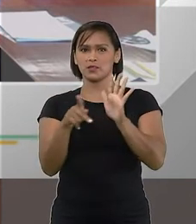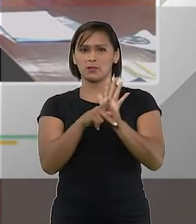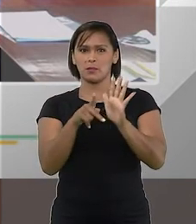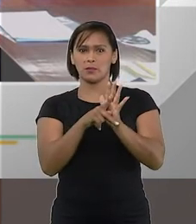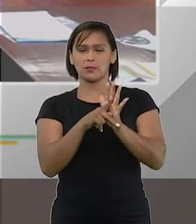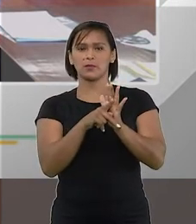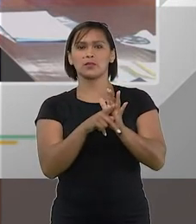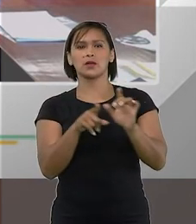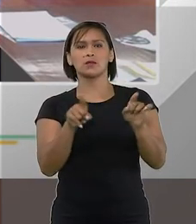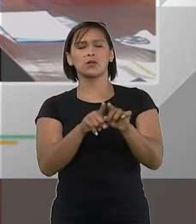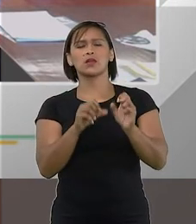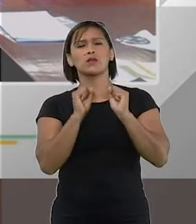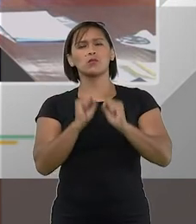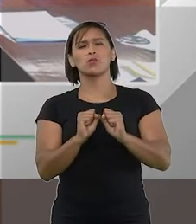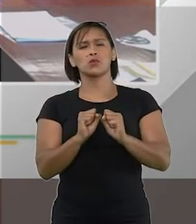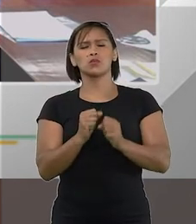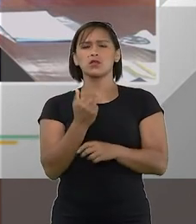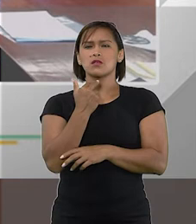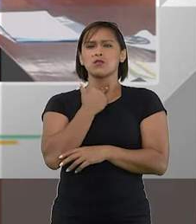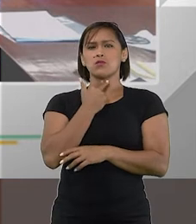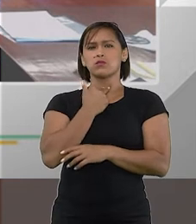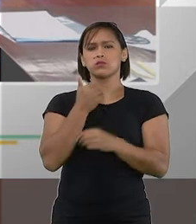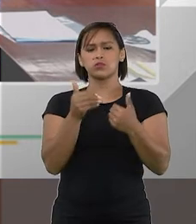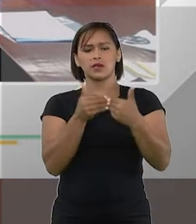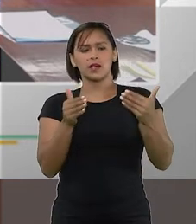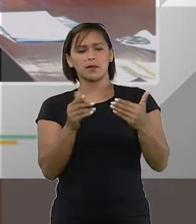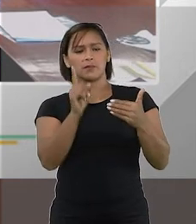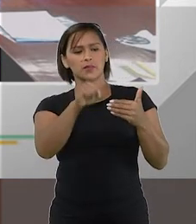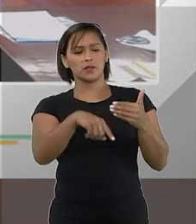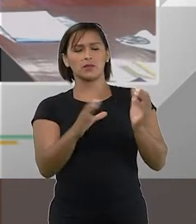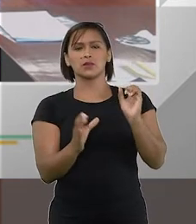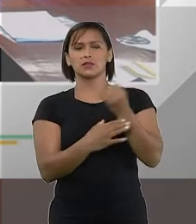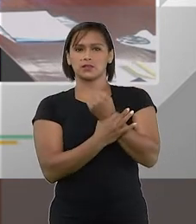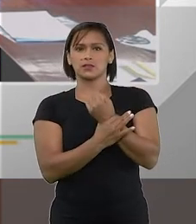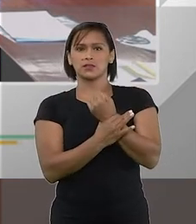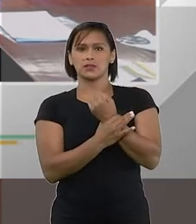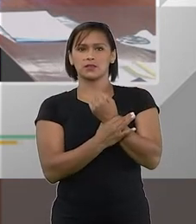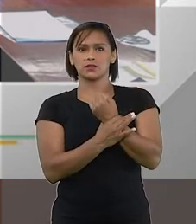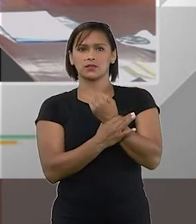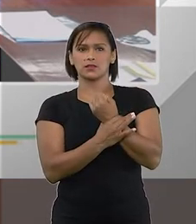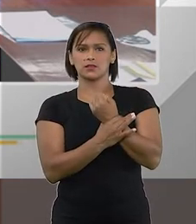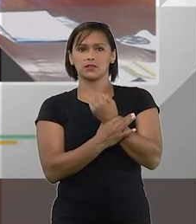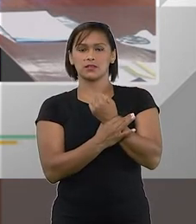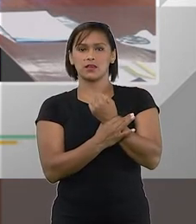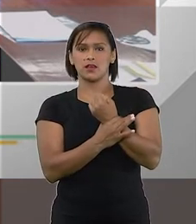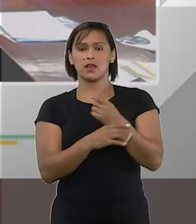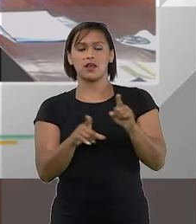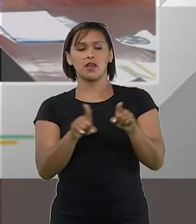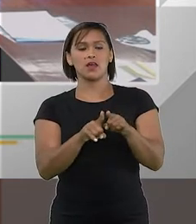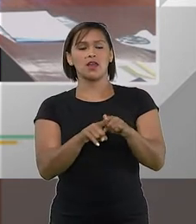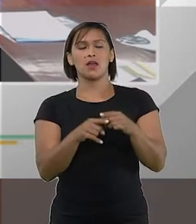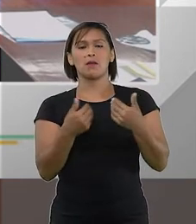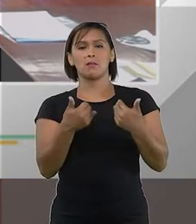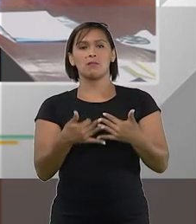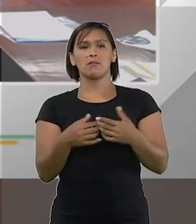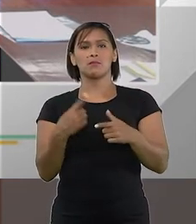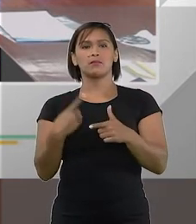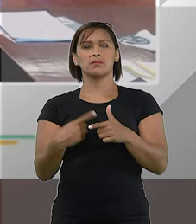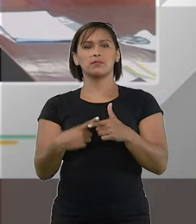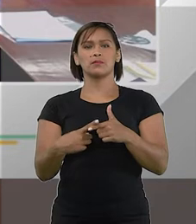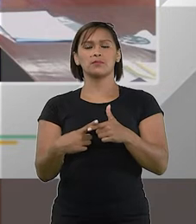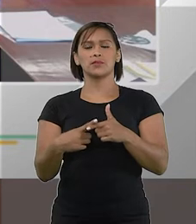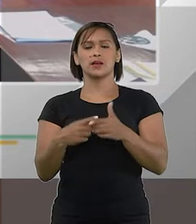e que poderiam ou não poderiam abrir mão dessa sua garantia em prol de